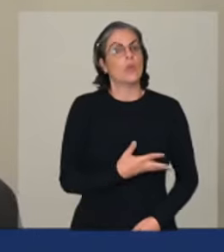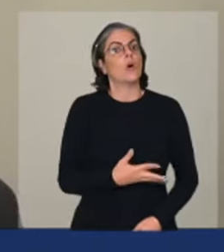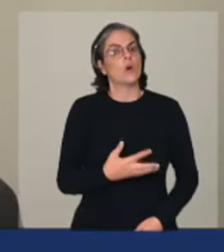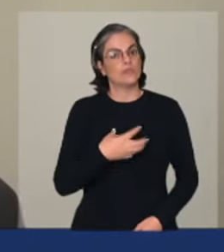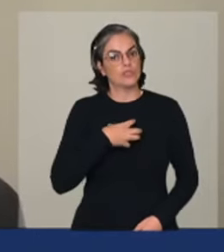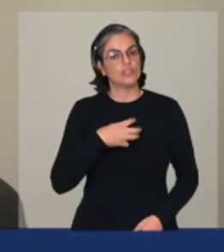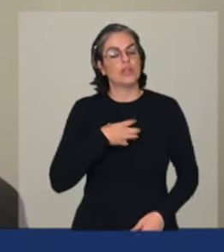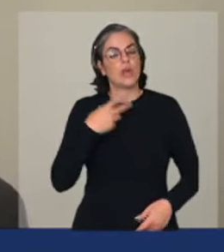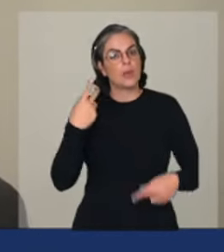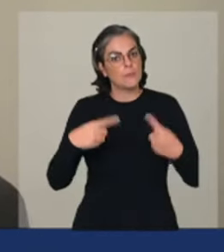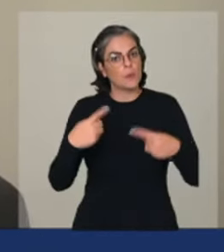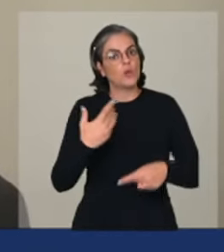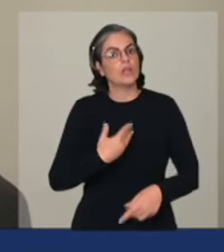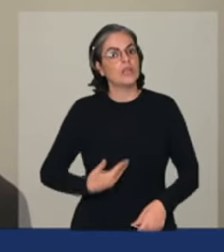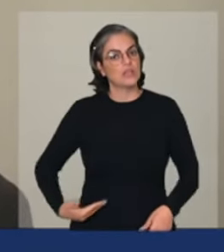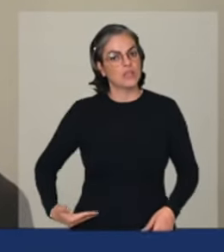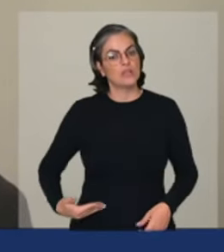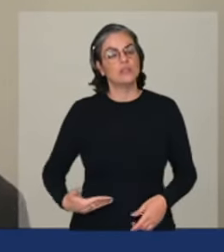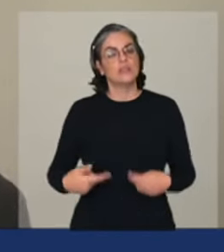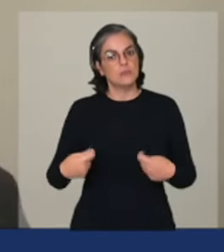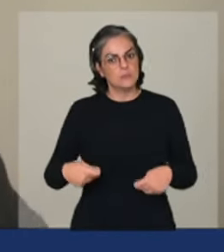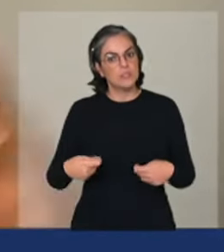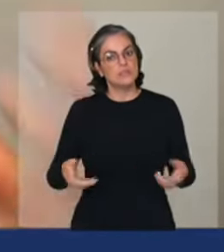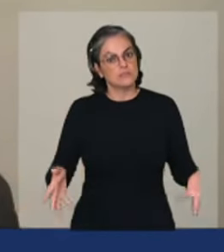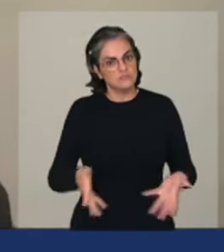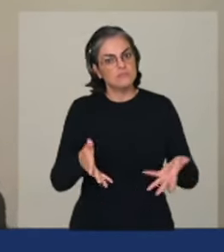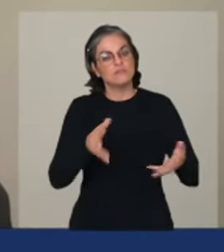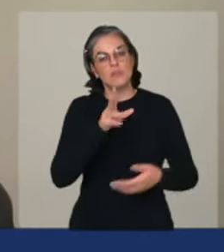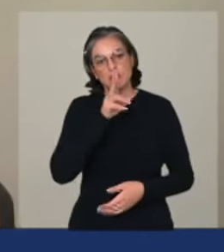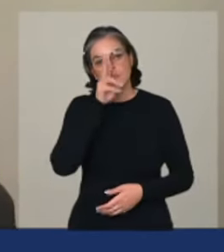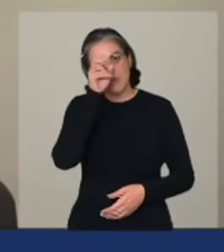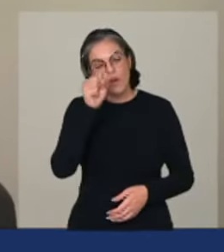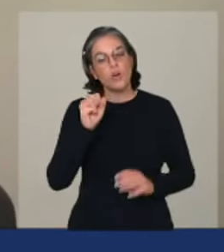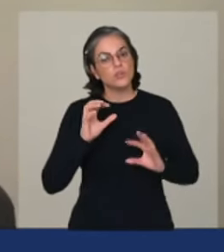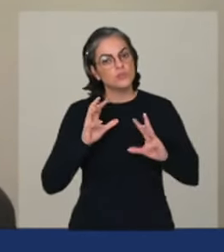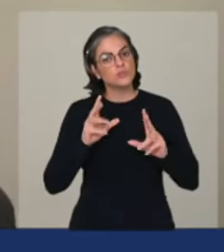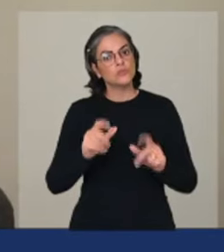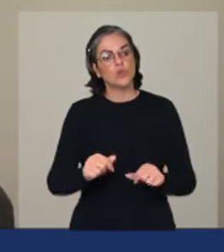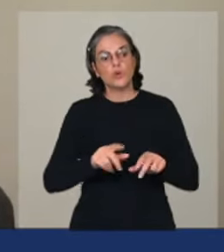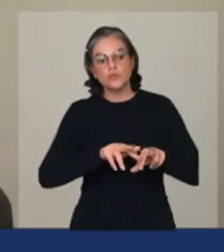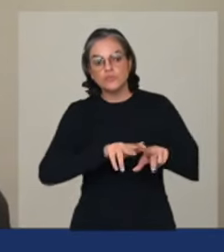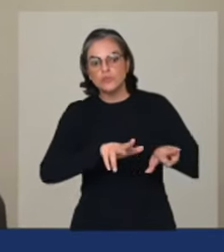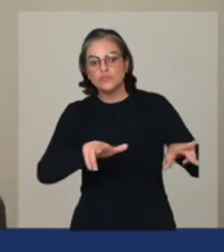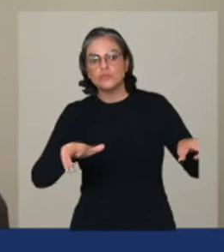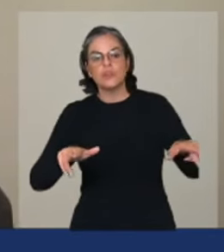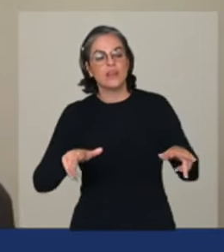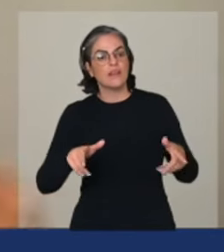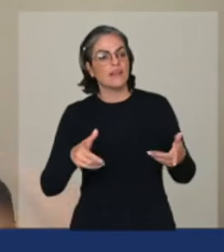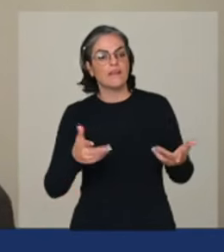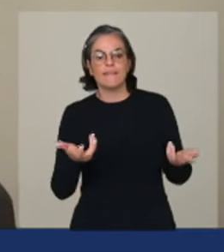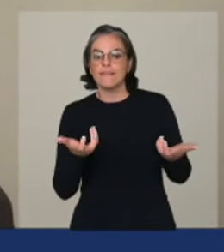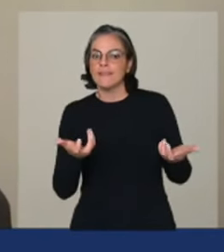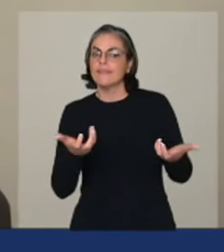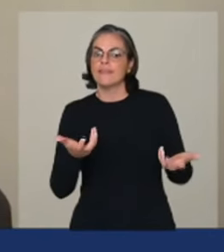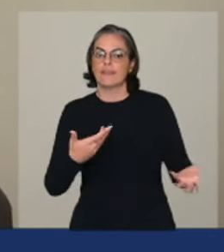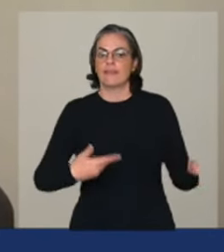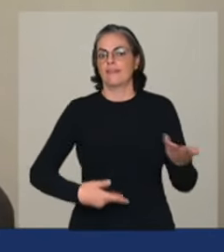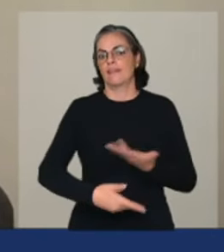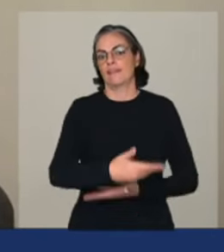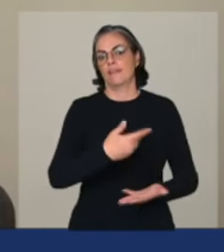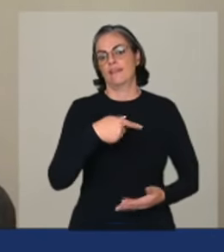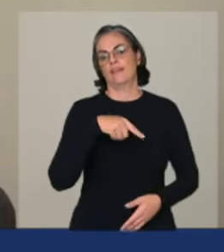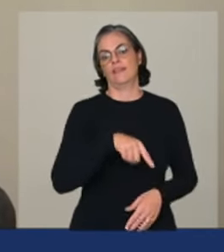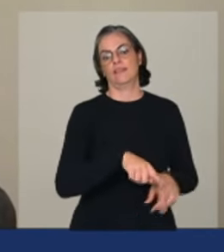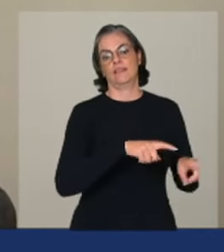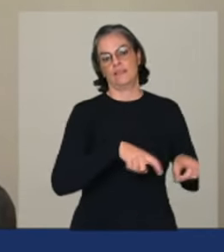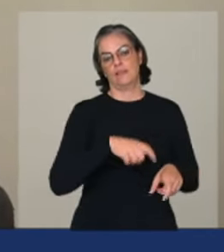política pública para retomar e fortalecer o conjunto de um modo de viver camponês um modo de viver da agricultura